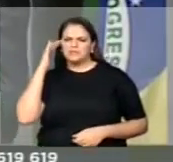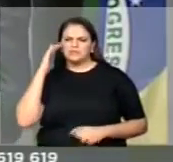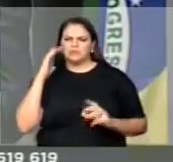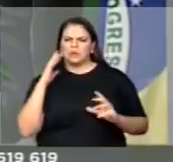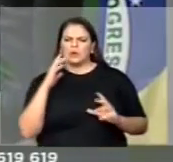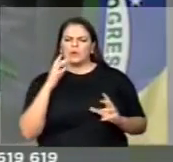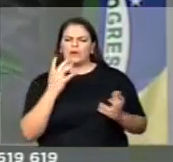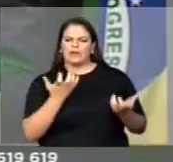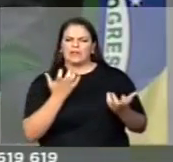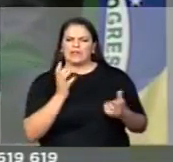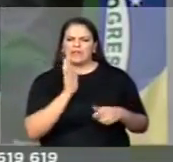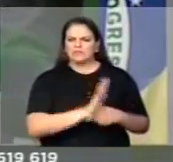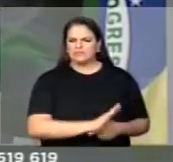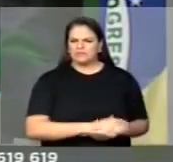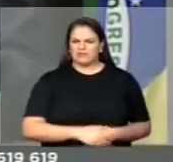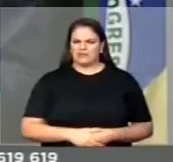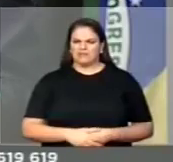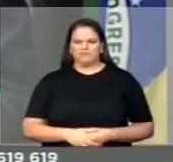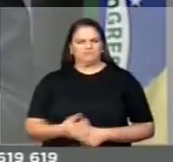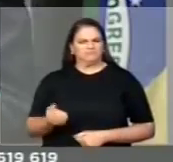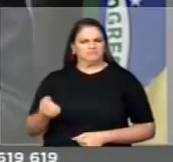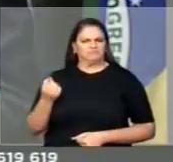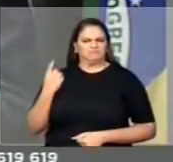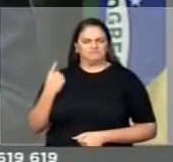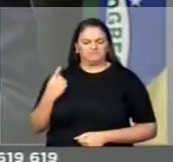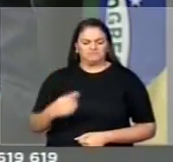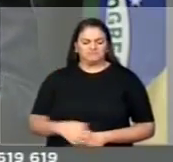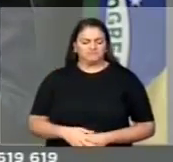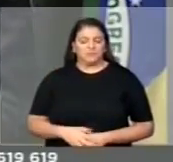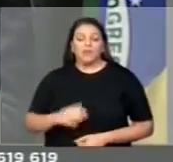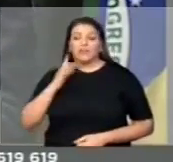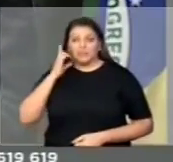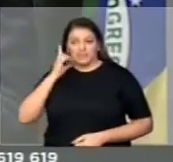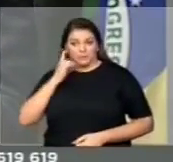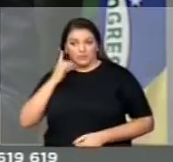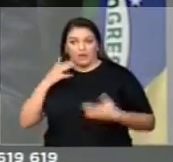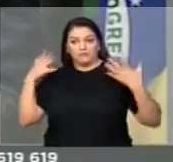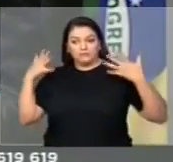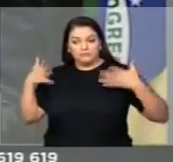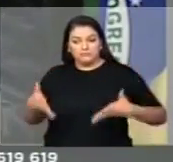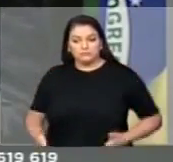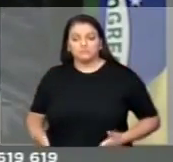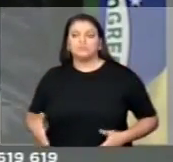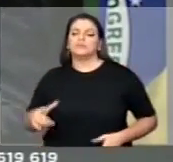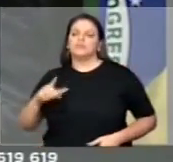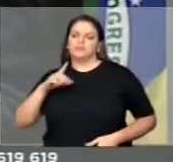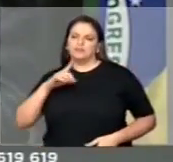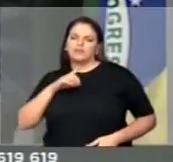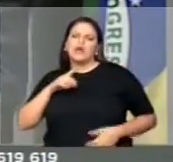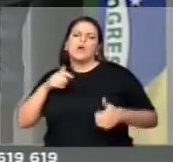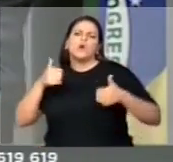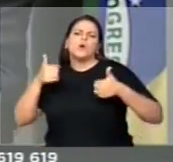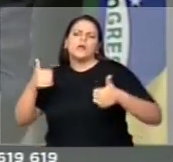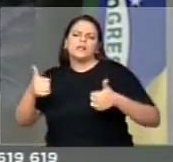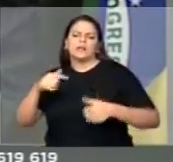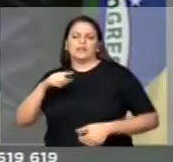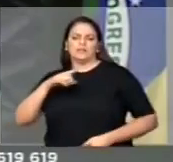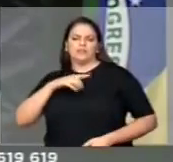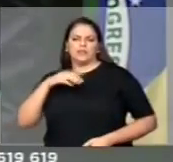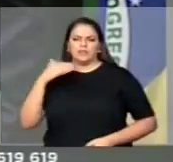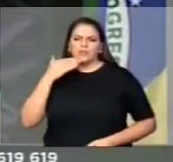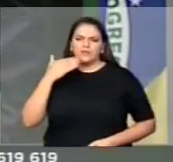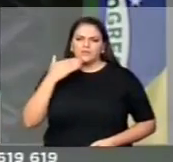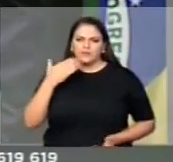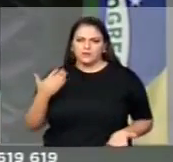deputado aqui, ele vem com as suas virtudes e alguns com seus problemas. É o caso do presidente